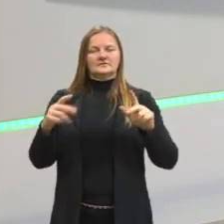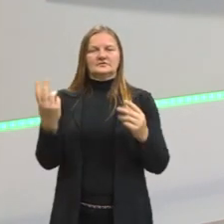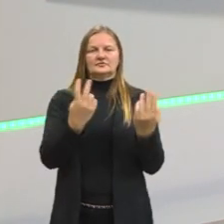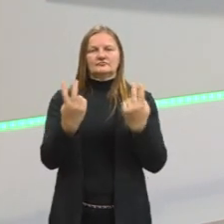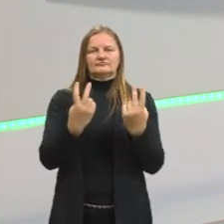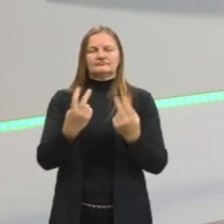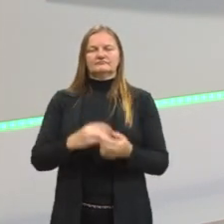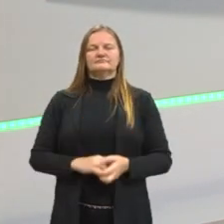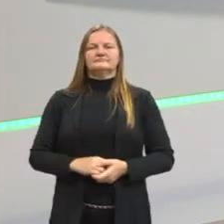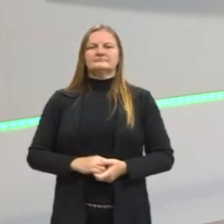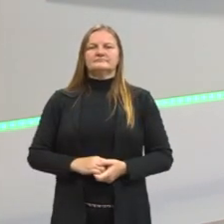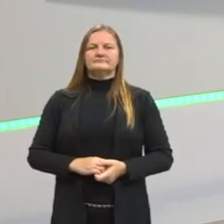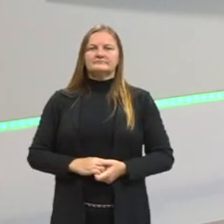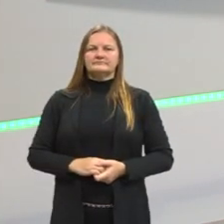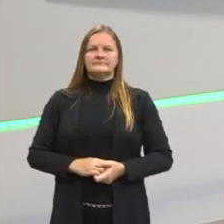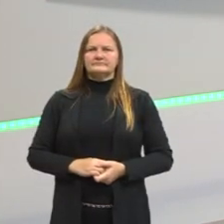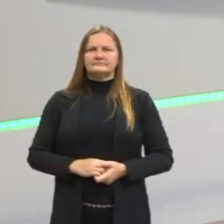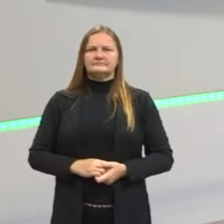para o outro.